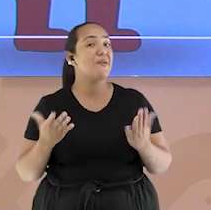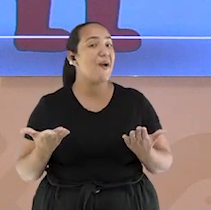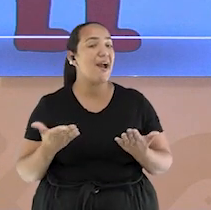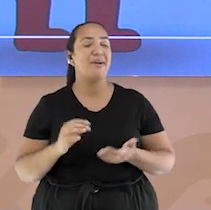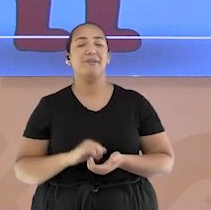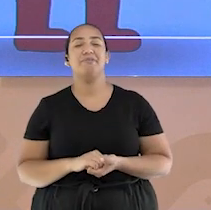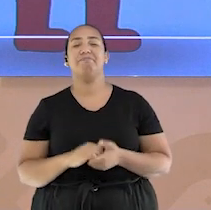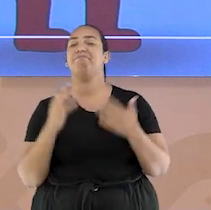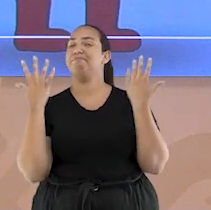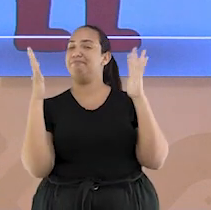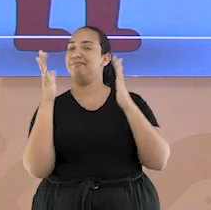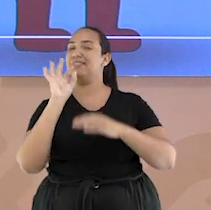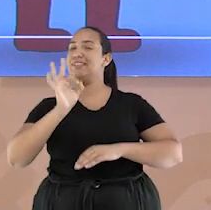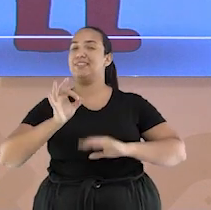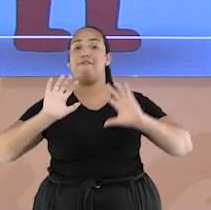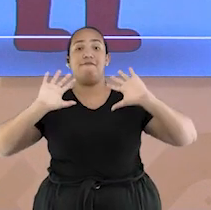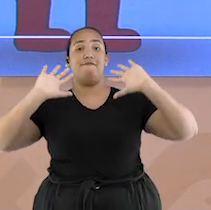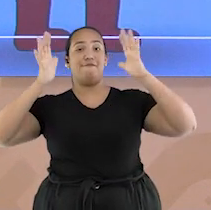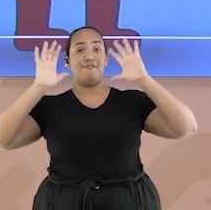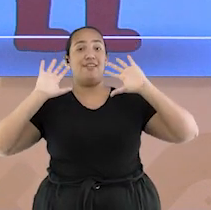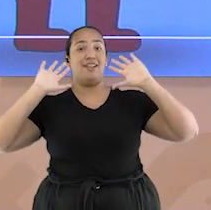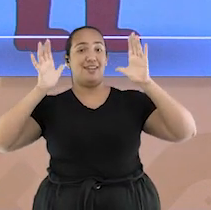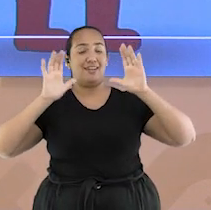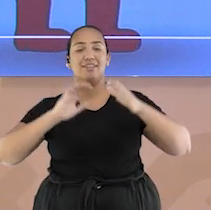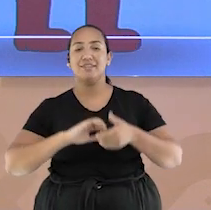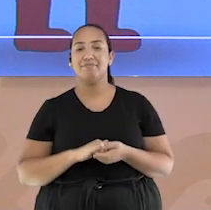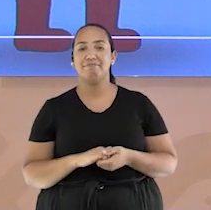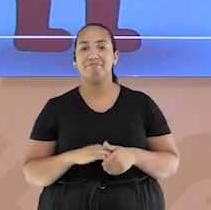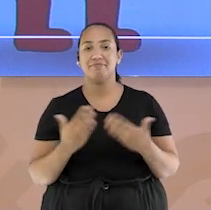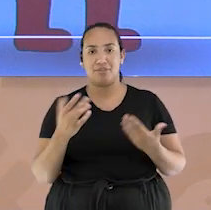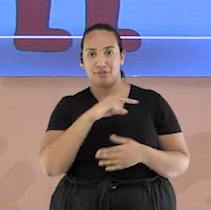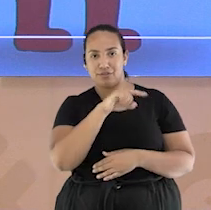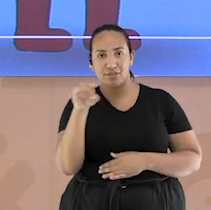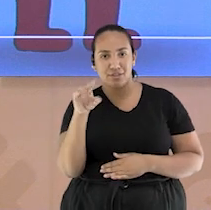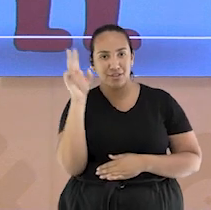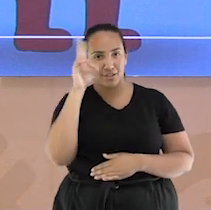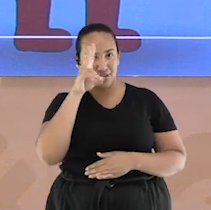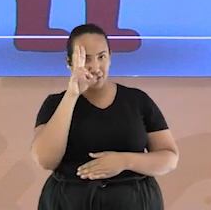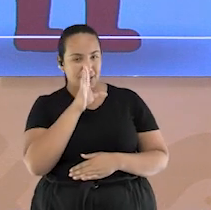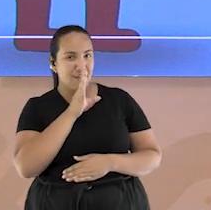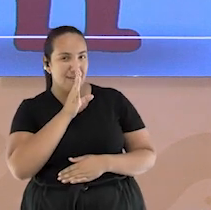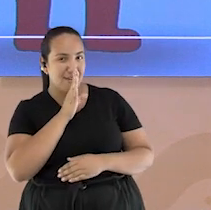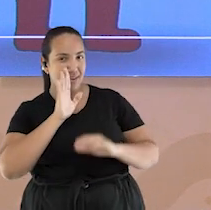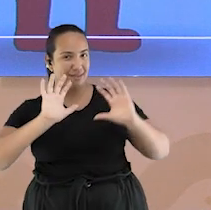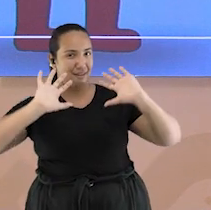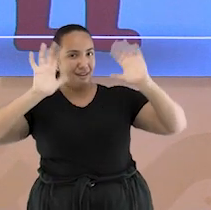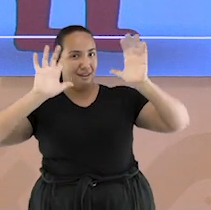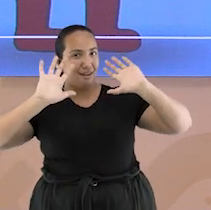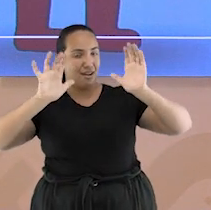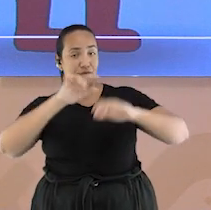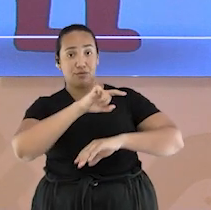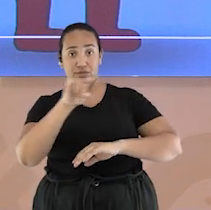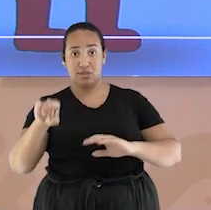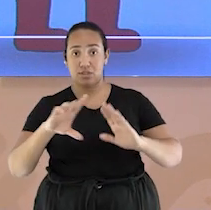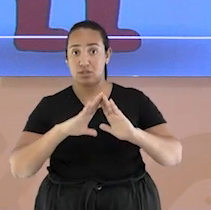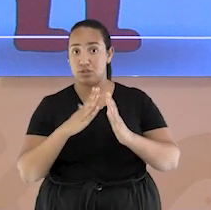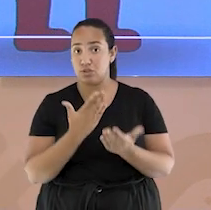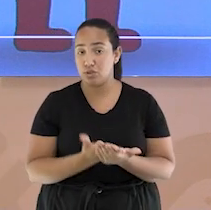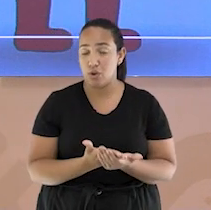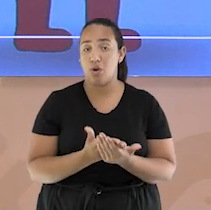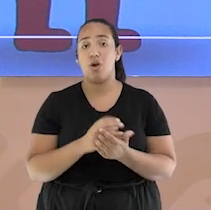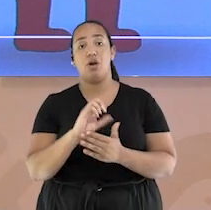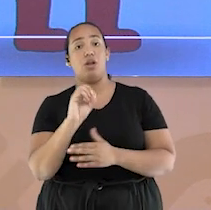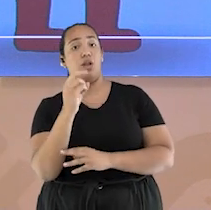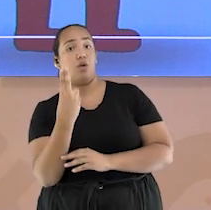bem, esse mesmo, o vôlei. Vocês aí de casa conhecem a história do vôlei? Já jogou vôlei na escola ou na praça?